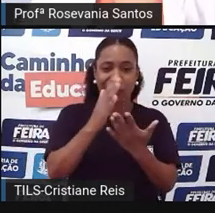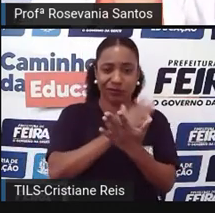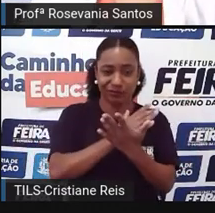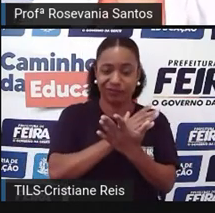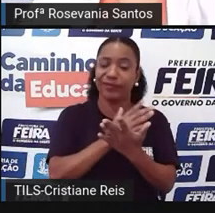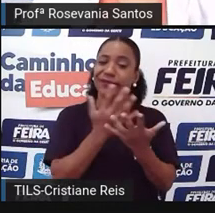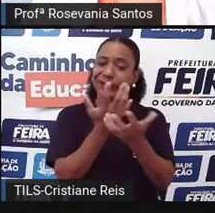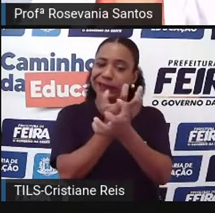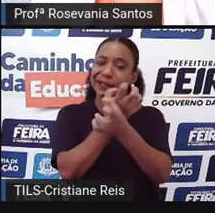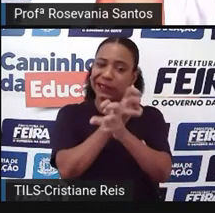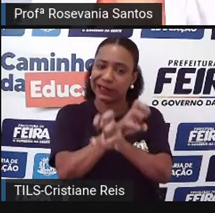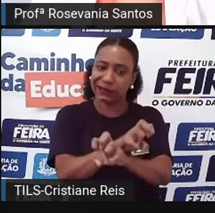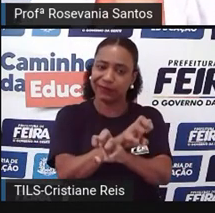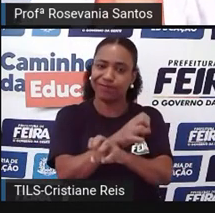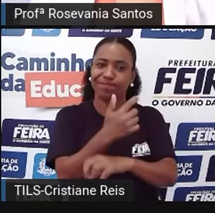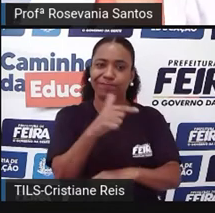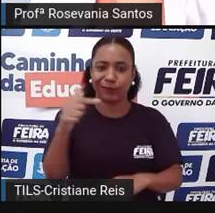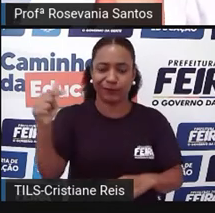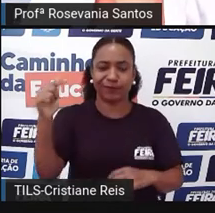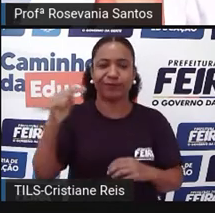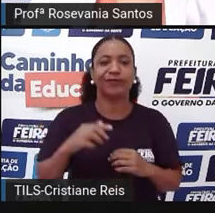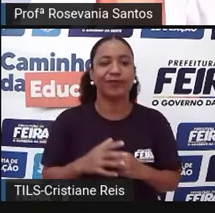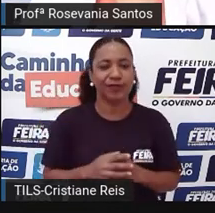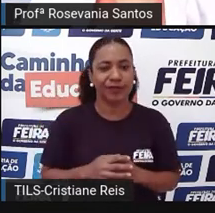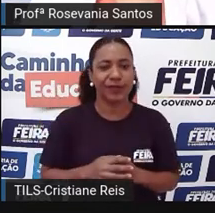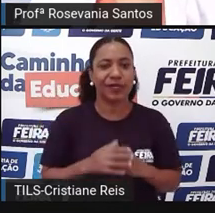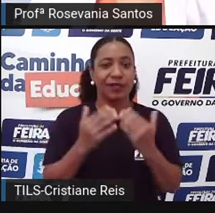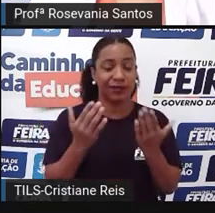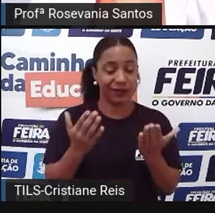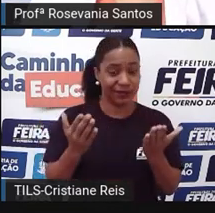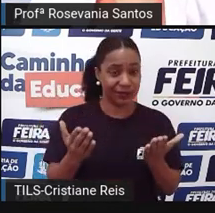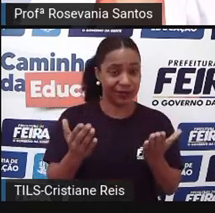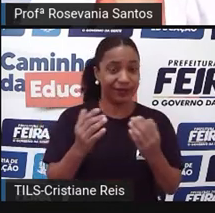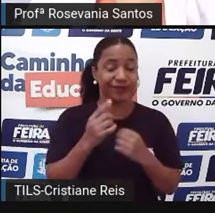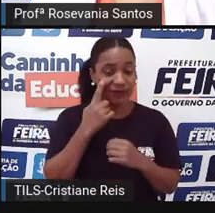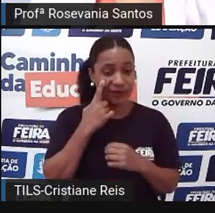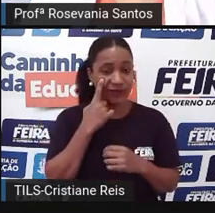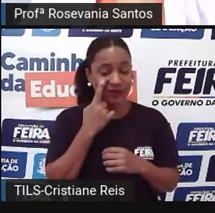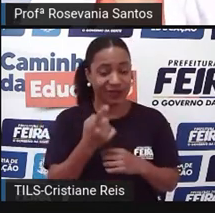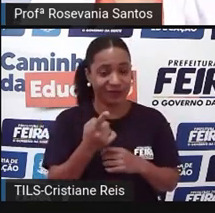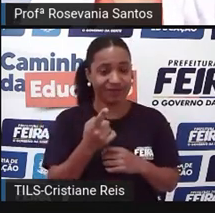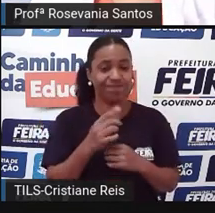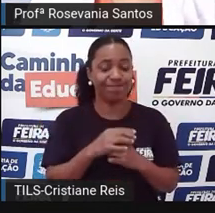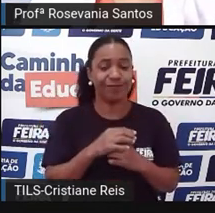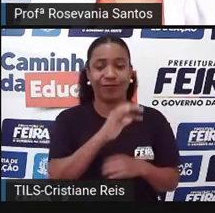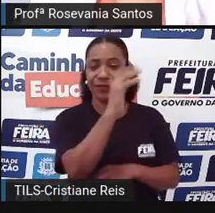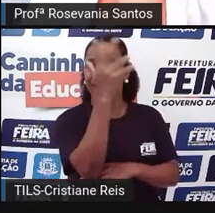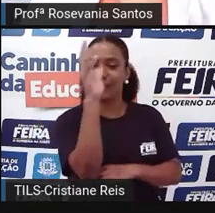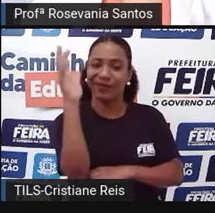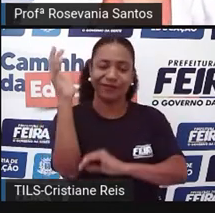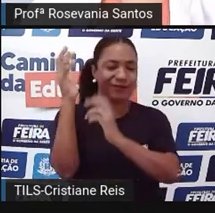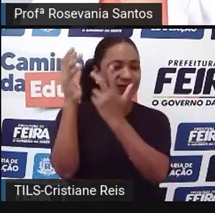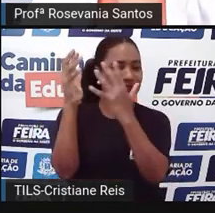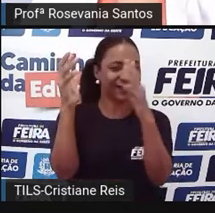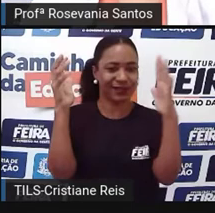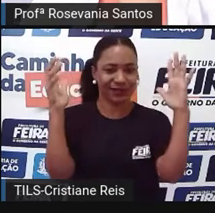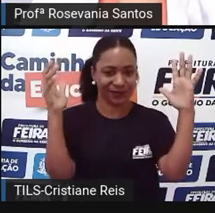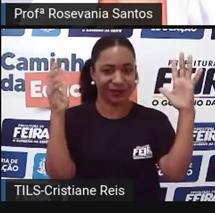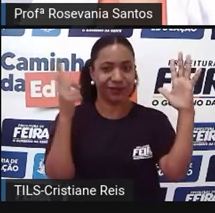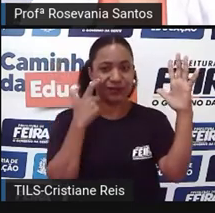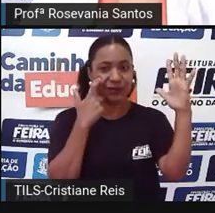vem, né. Aí tem a vegetação, aqui só pra gente perceber, porque todo mundo, quando a gente fala, né, do